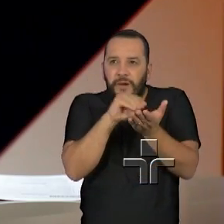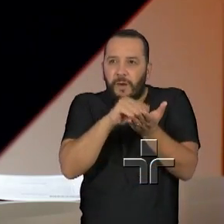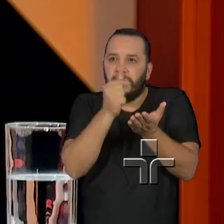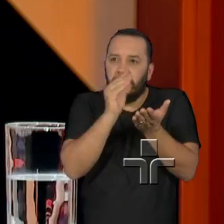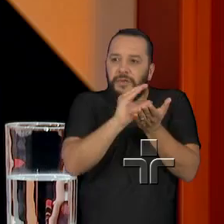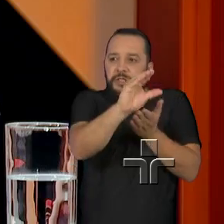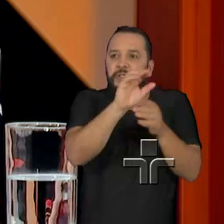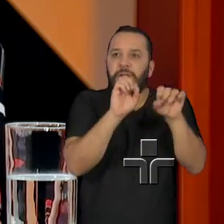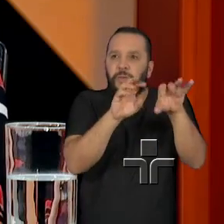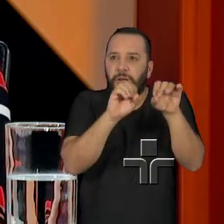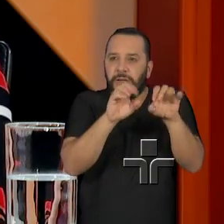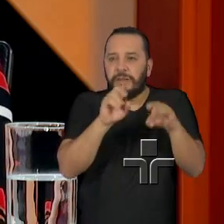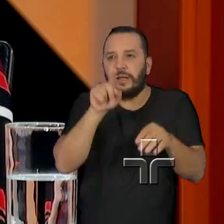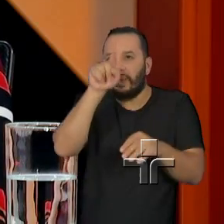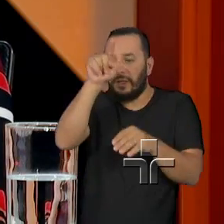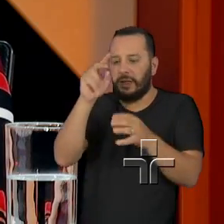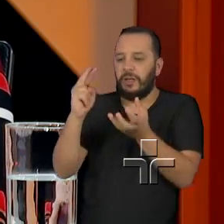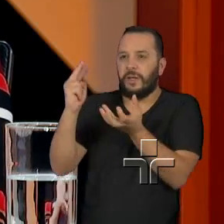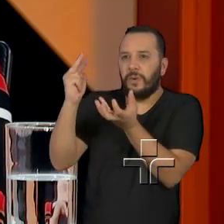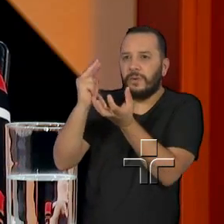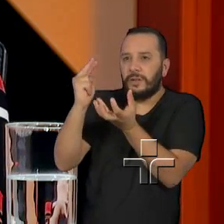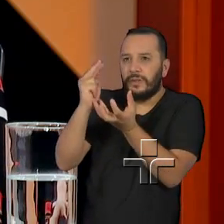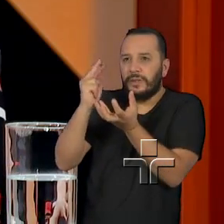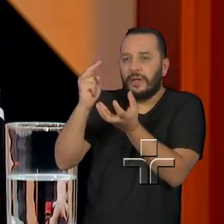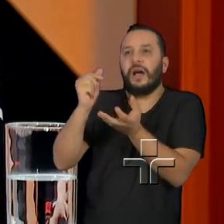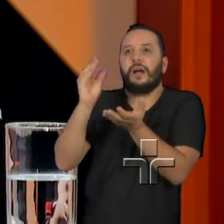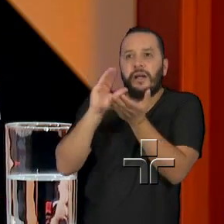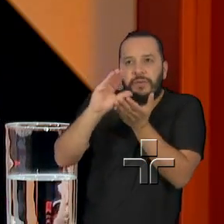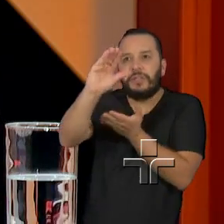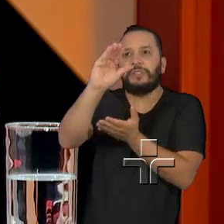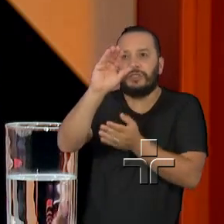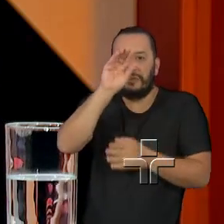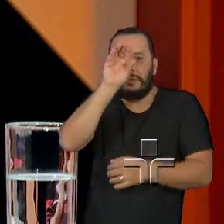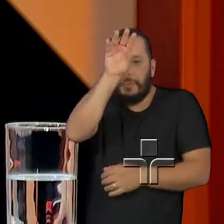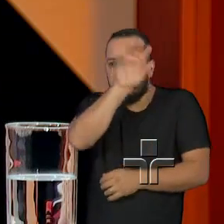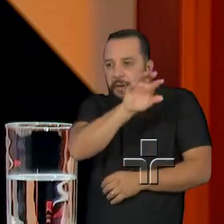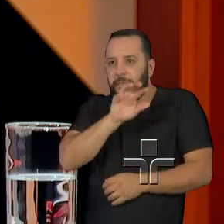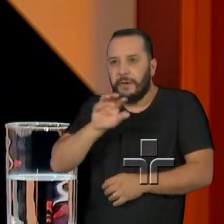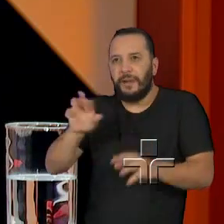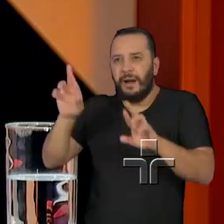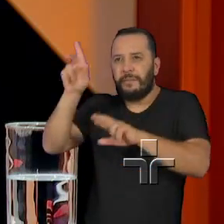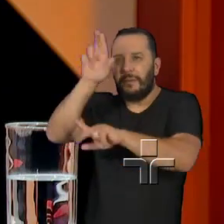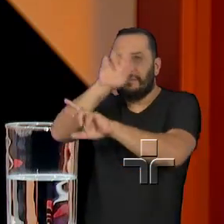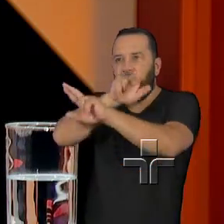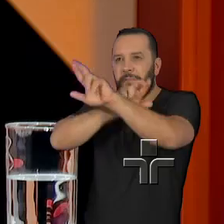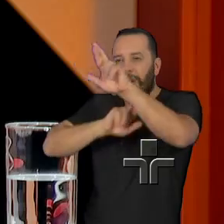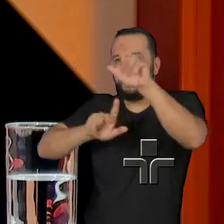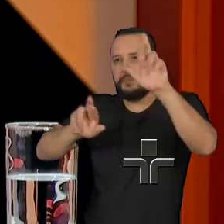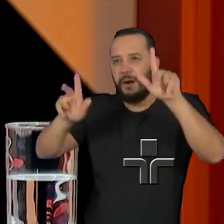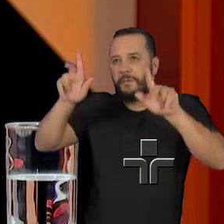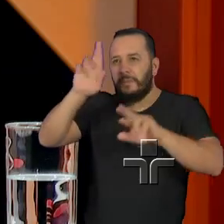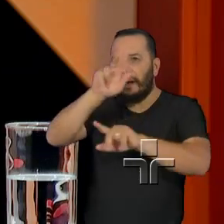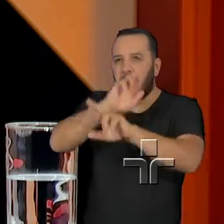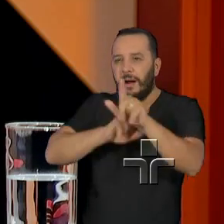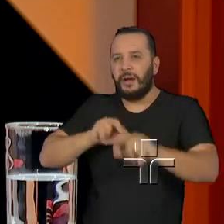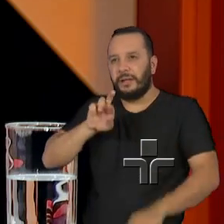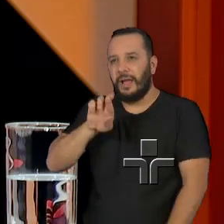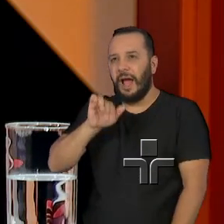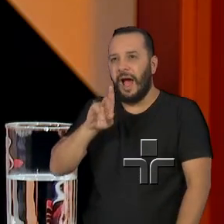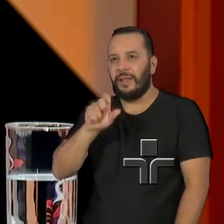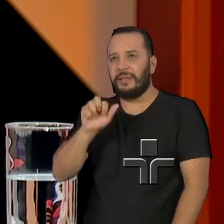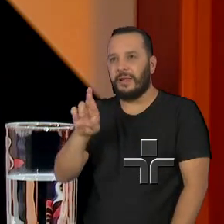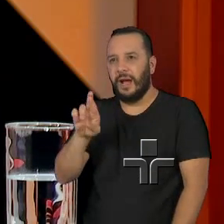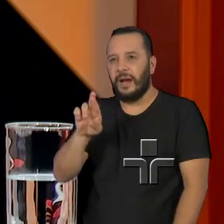no conselho tutelar, qualquer programa desenvolvido no município, ele é alimentado no nosso radar social, de forma que essas informações